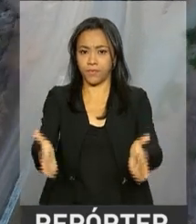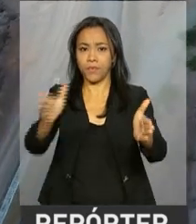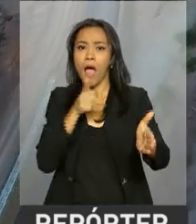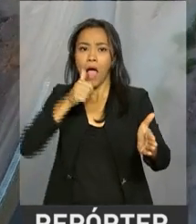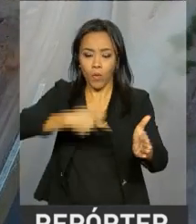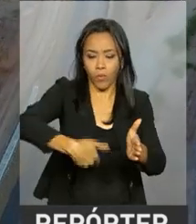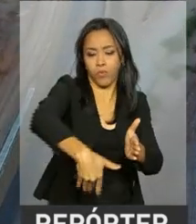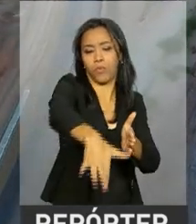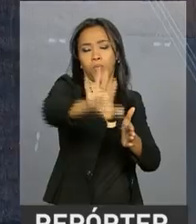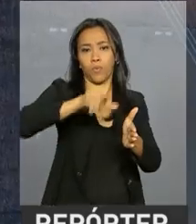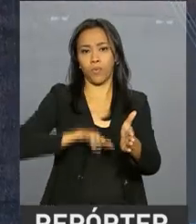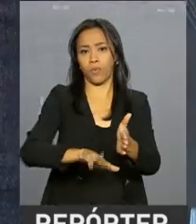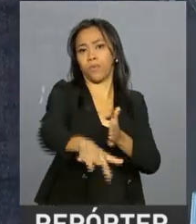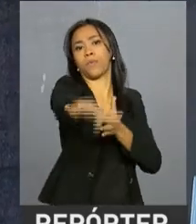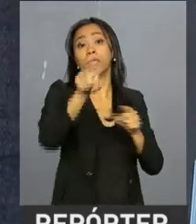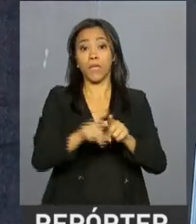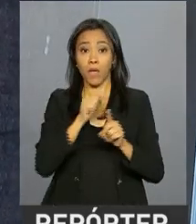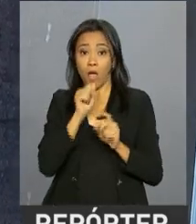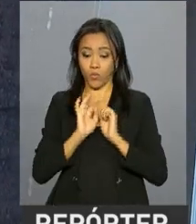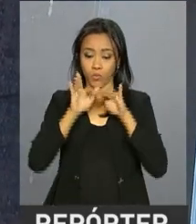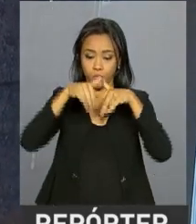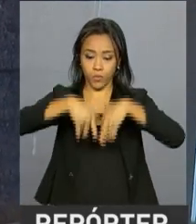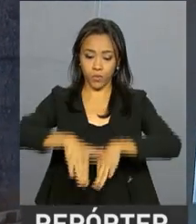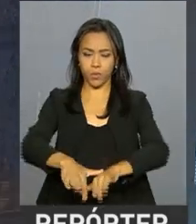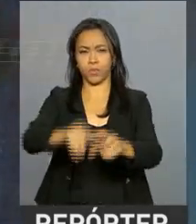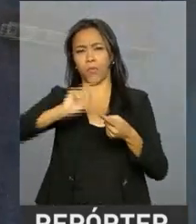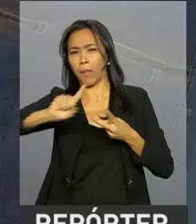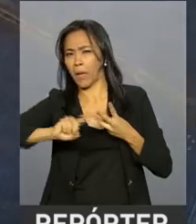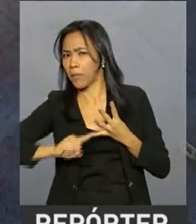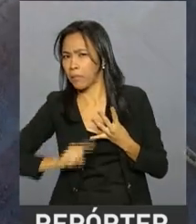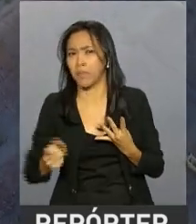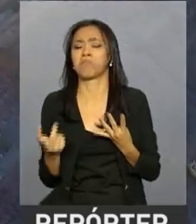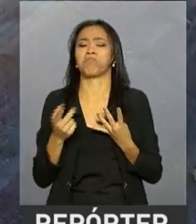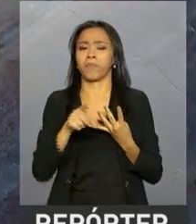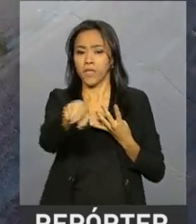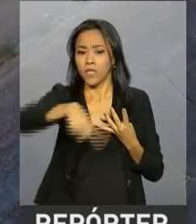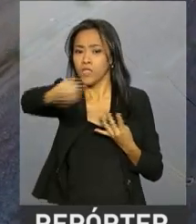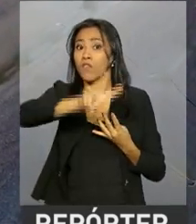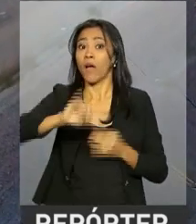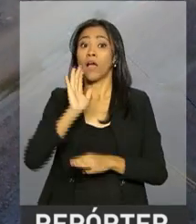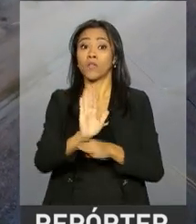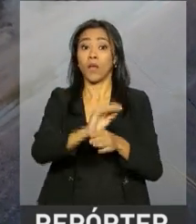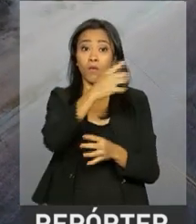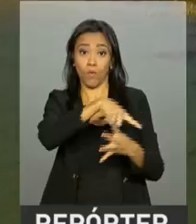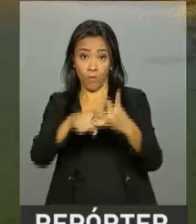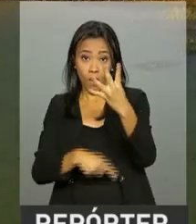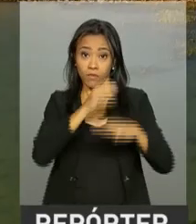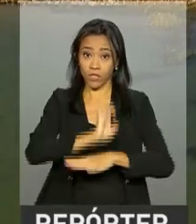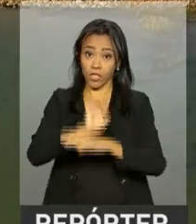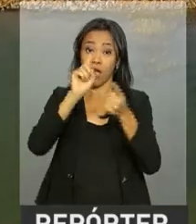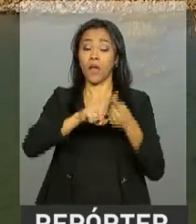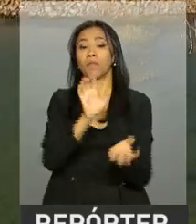túneis e ainda o fornecimento de energia e linhas de transmissão. A integração vai atender quatro estados do Nordeste Brasileiro,